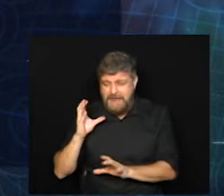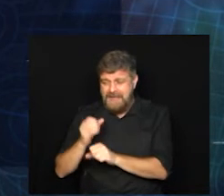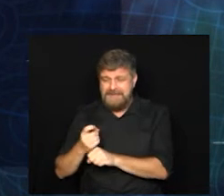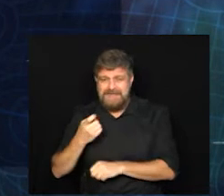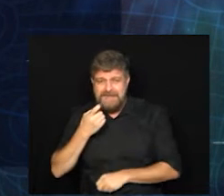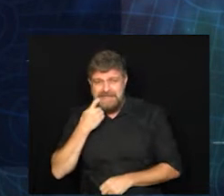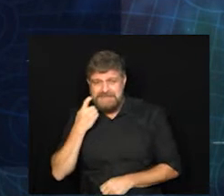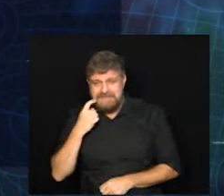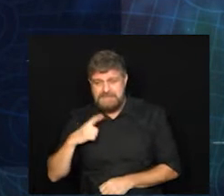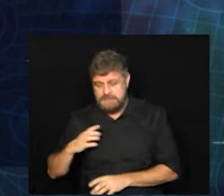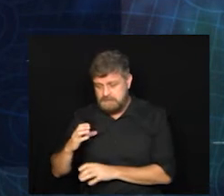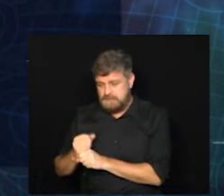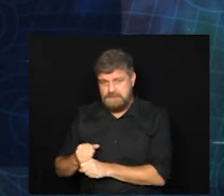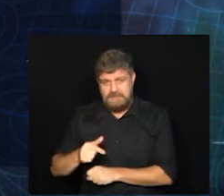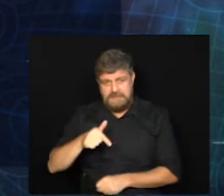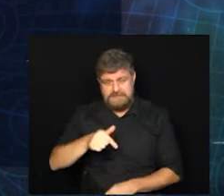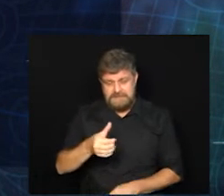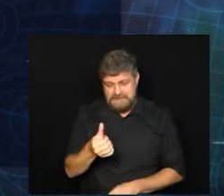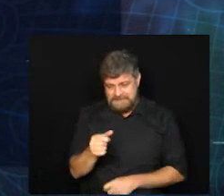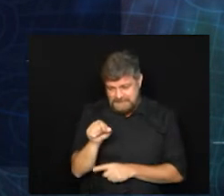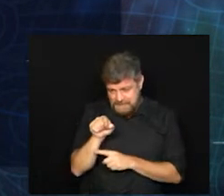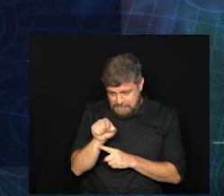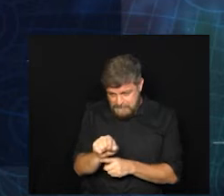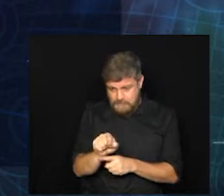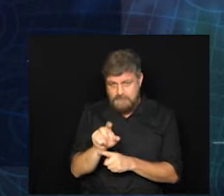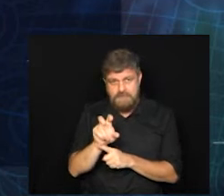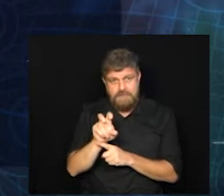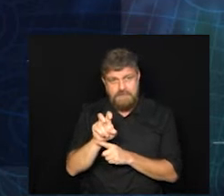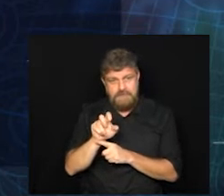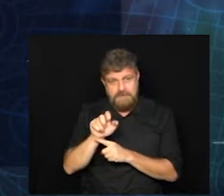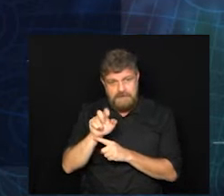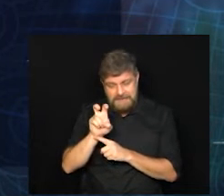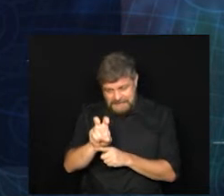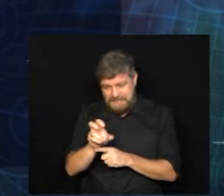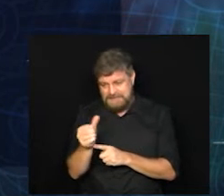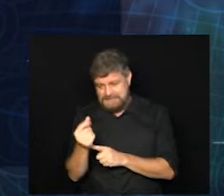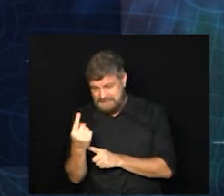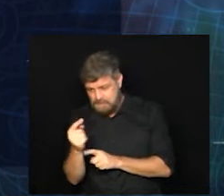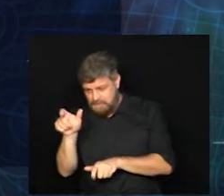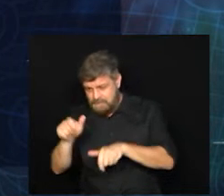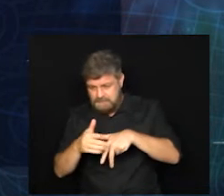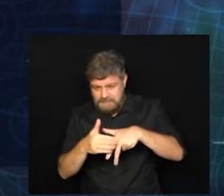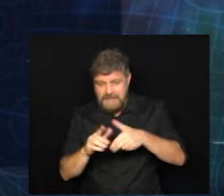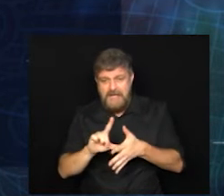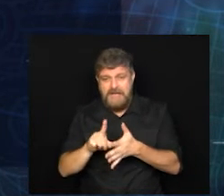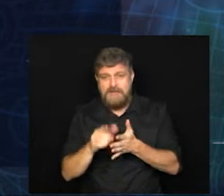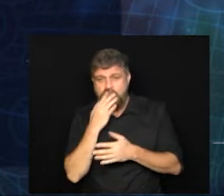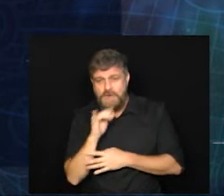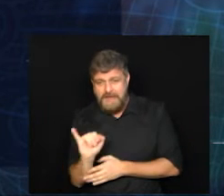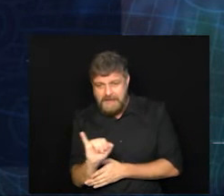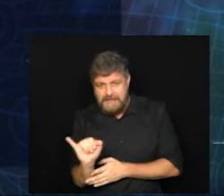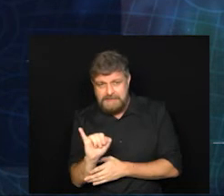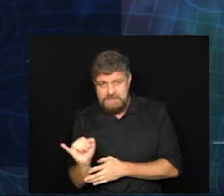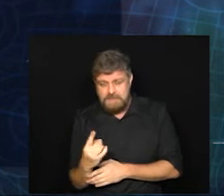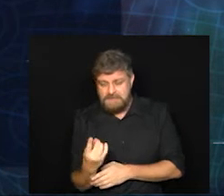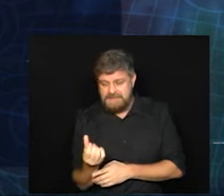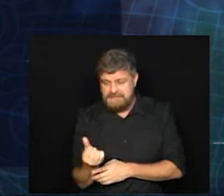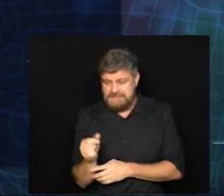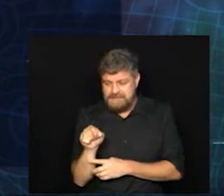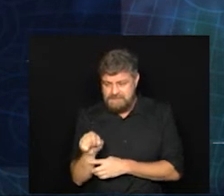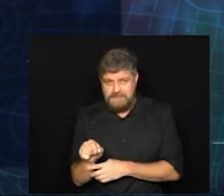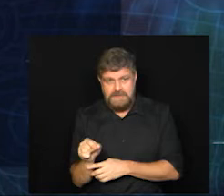76.561 casos. Na sequência, em Dayatuba, com 16.202.